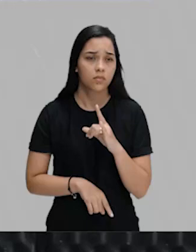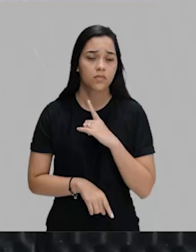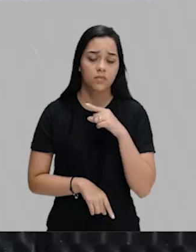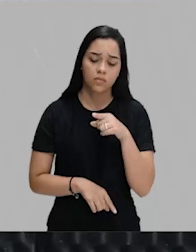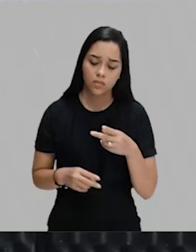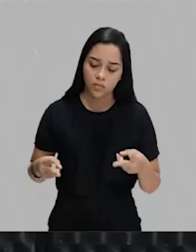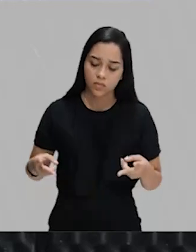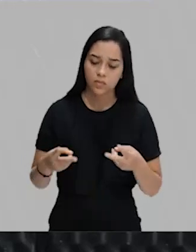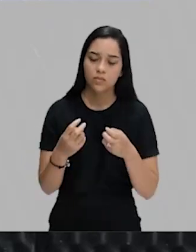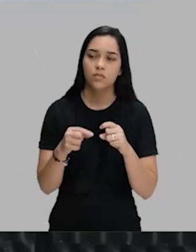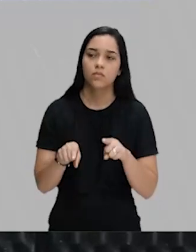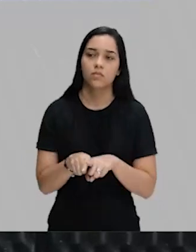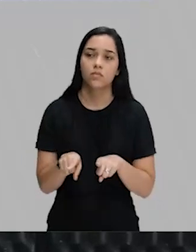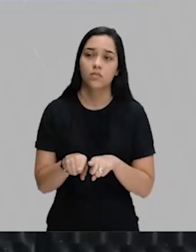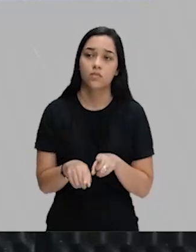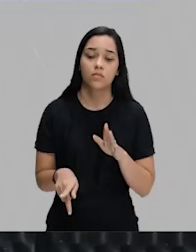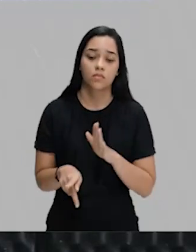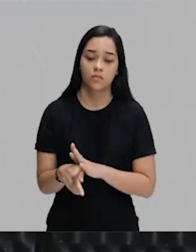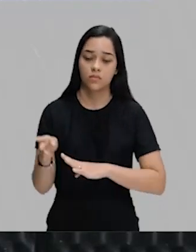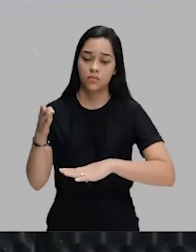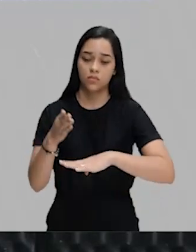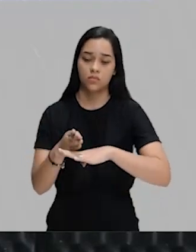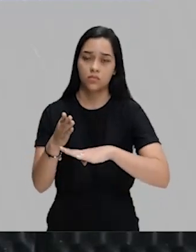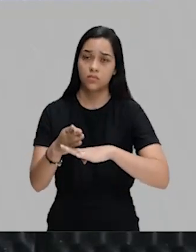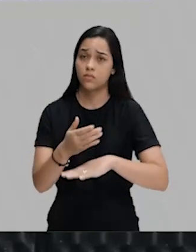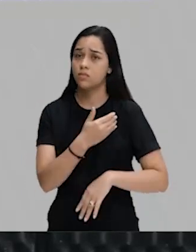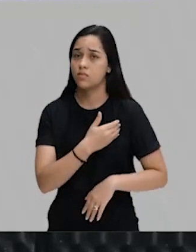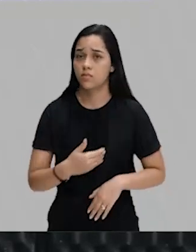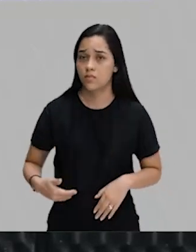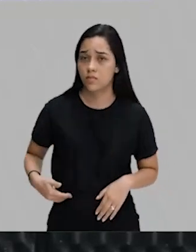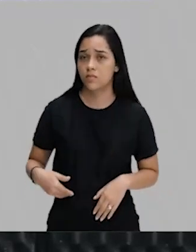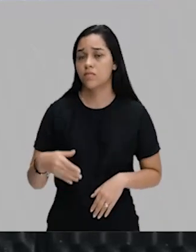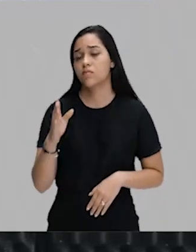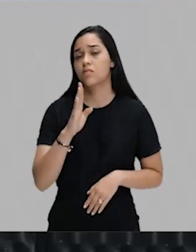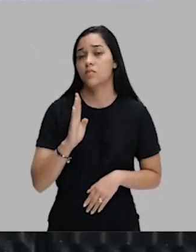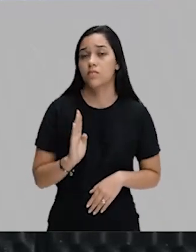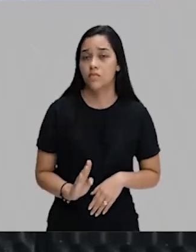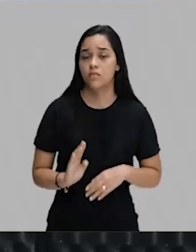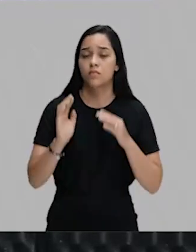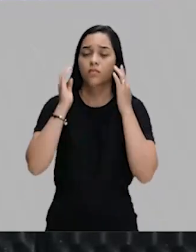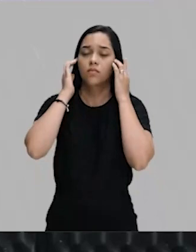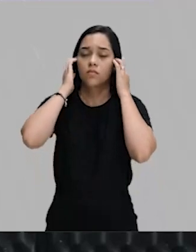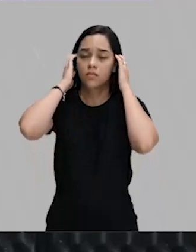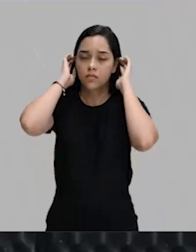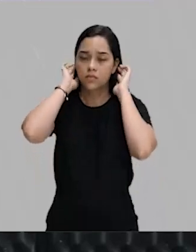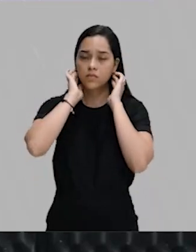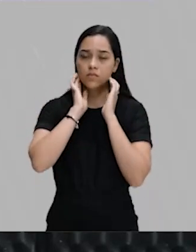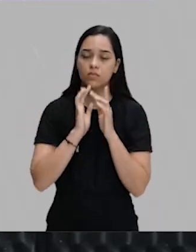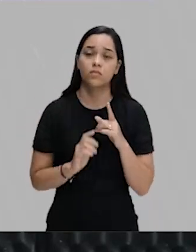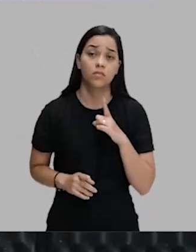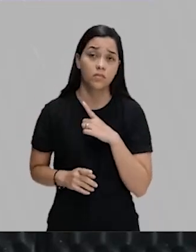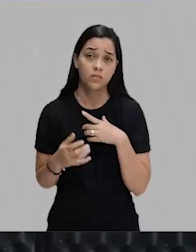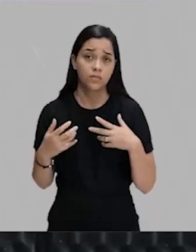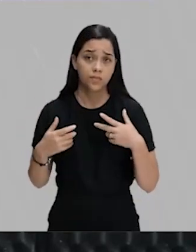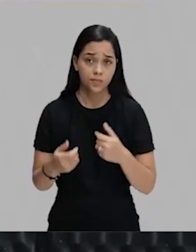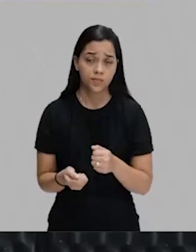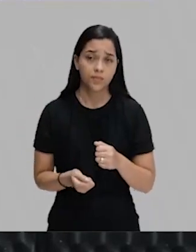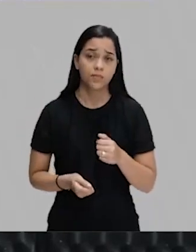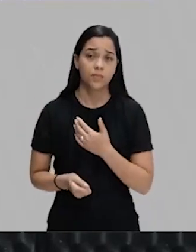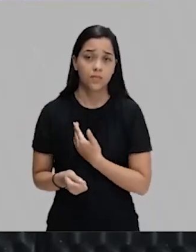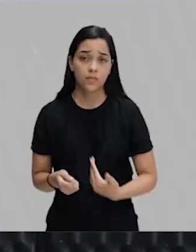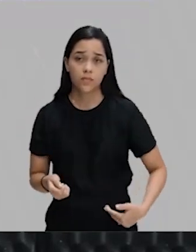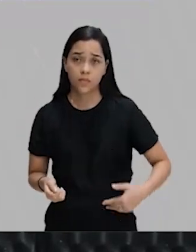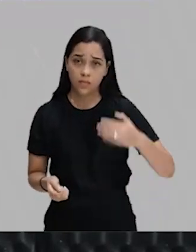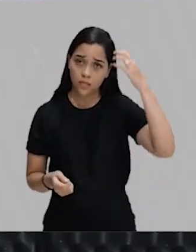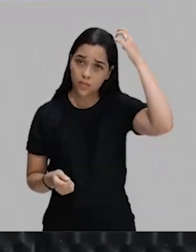observa, por exemplo, a modernização do Estado Brasileiro. O Estado Brasileiro, durante o Império, durante a monarquia, ele